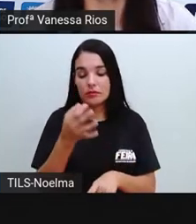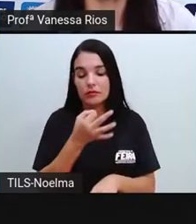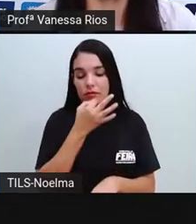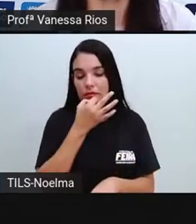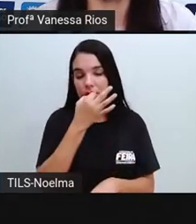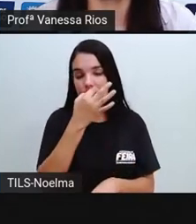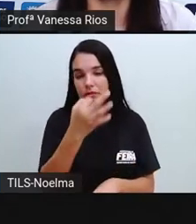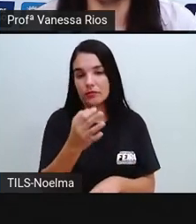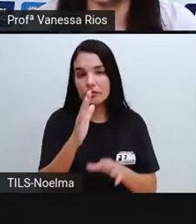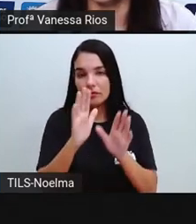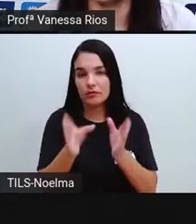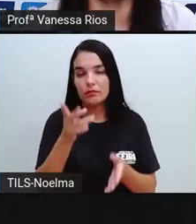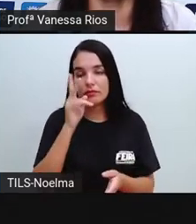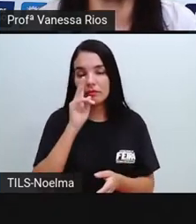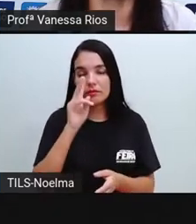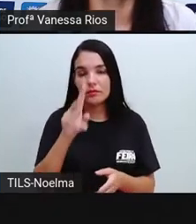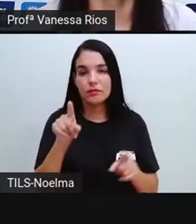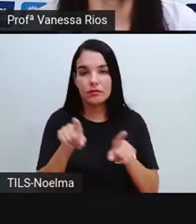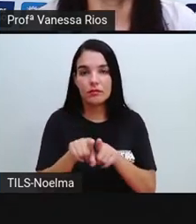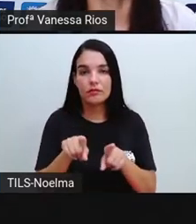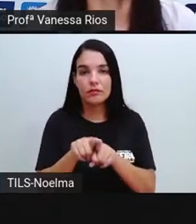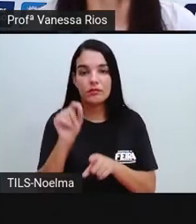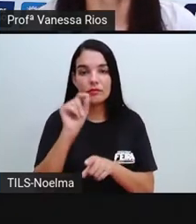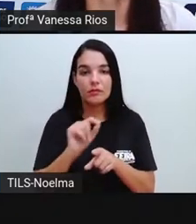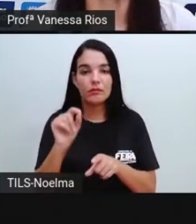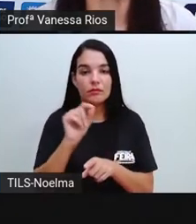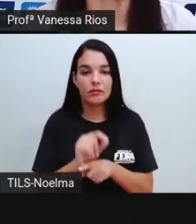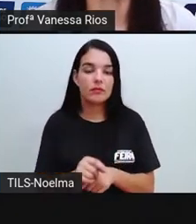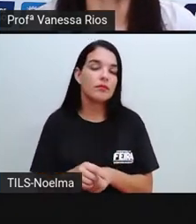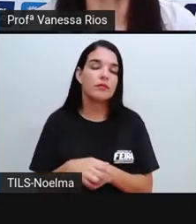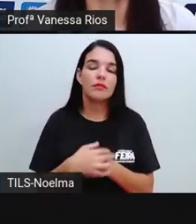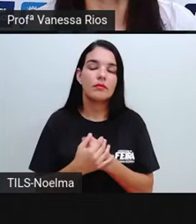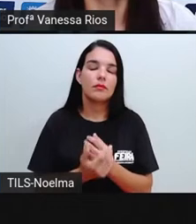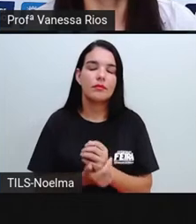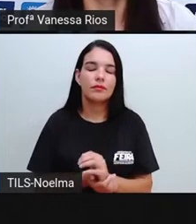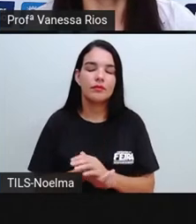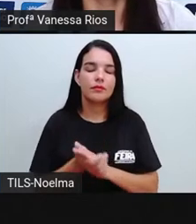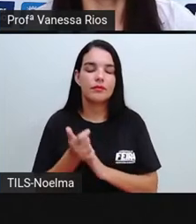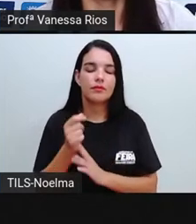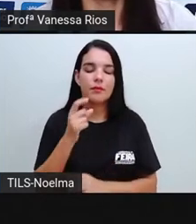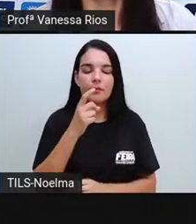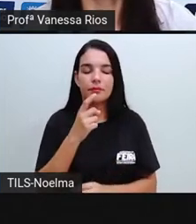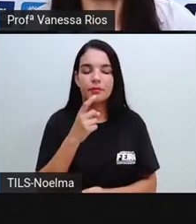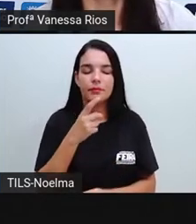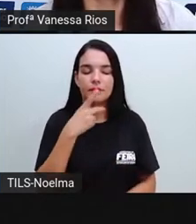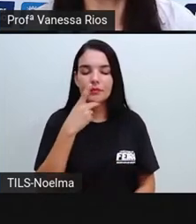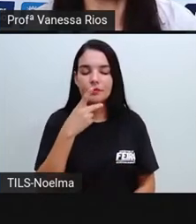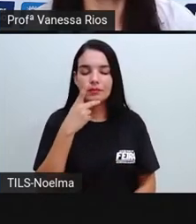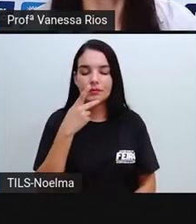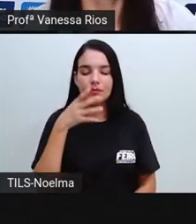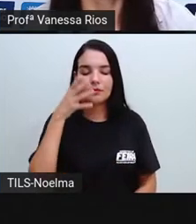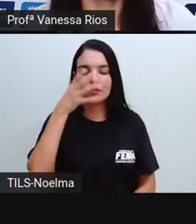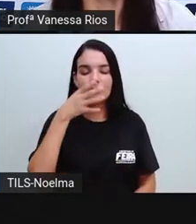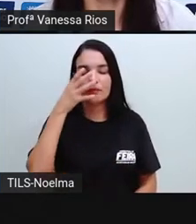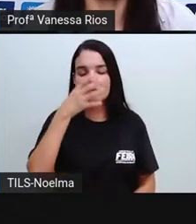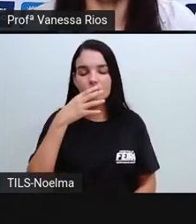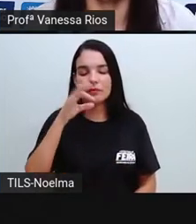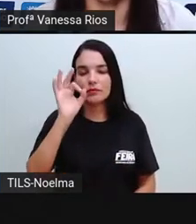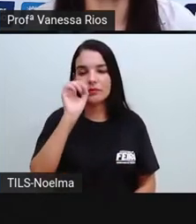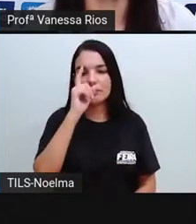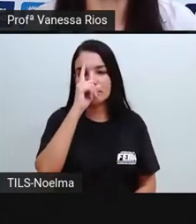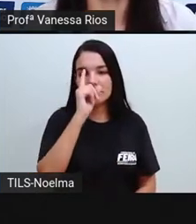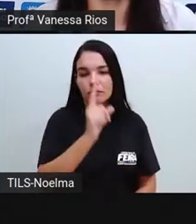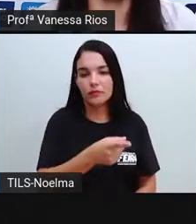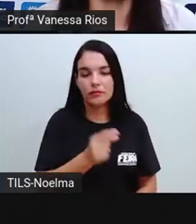direto, a gente já viu isso, não é? Nós vimos aí em textos relacionados à narração,